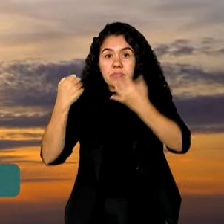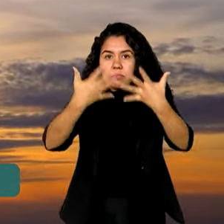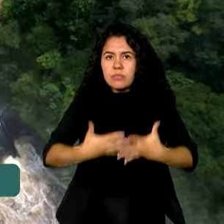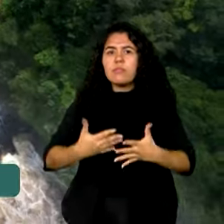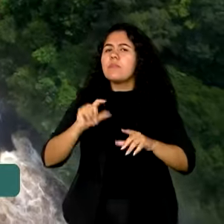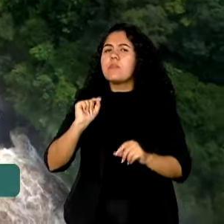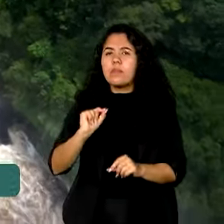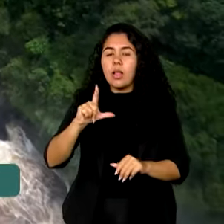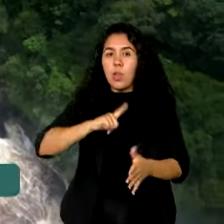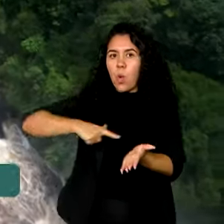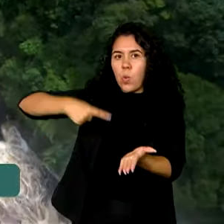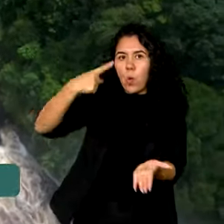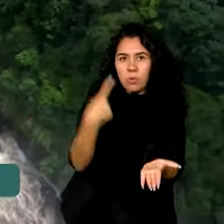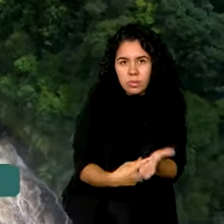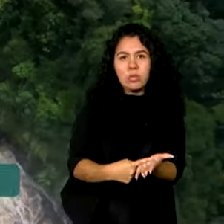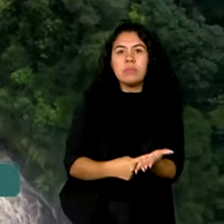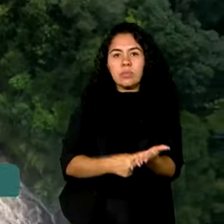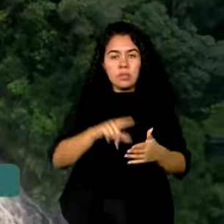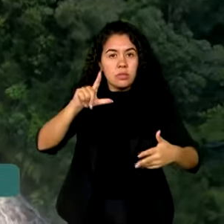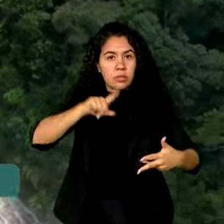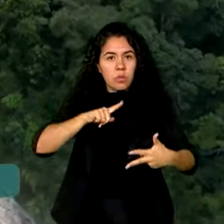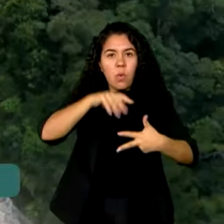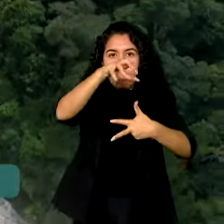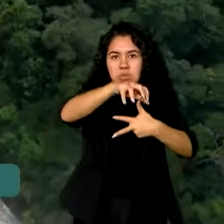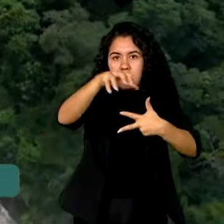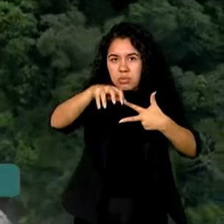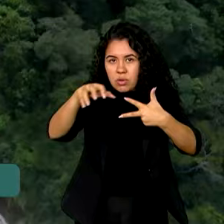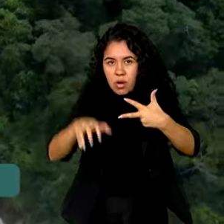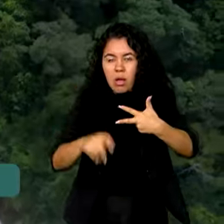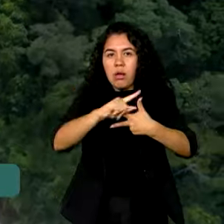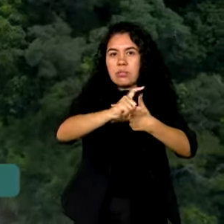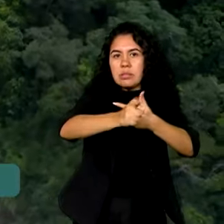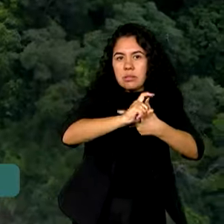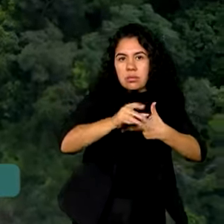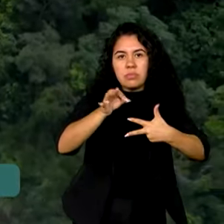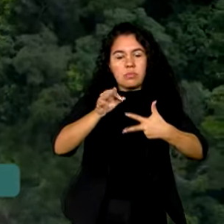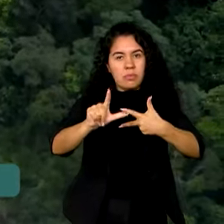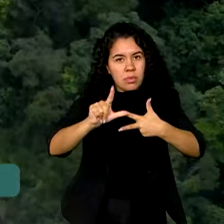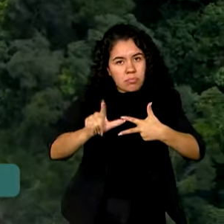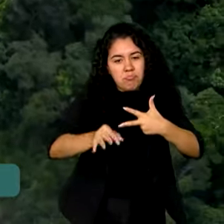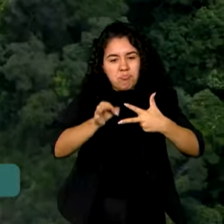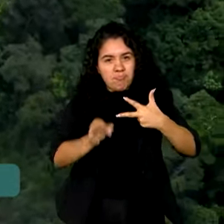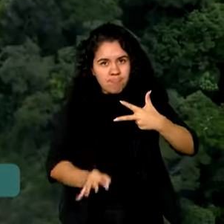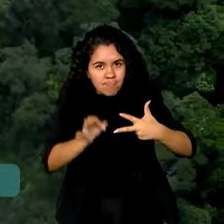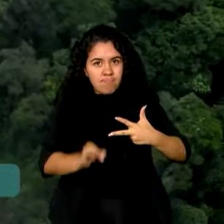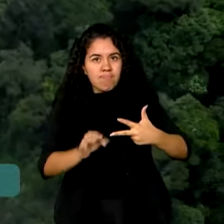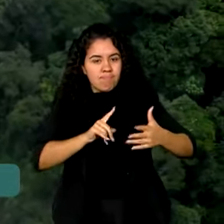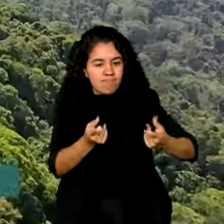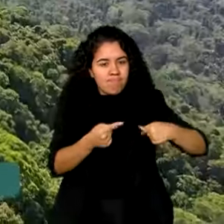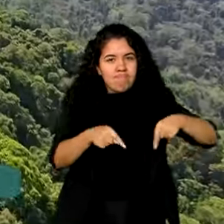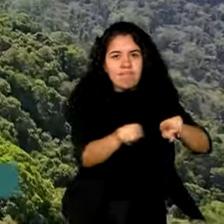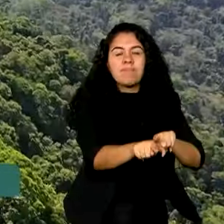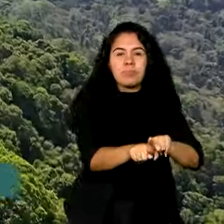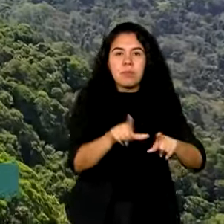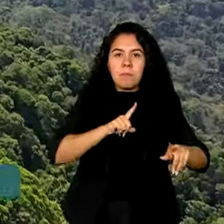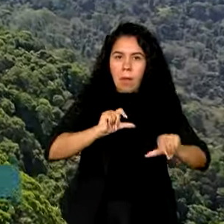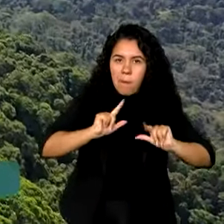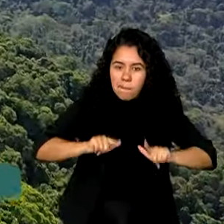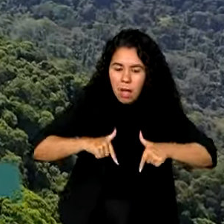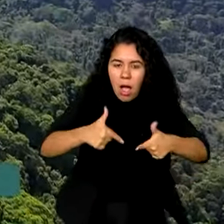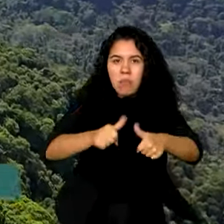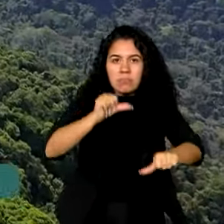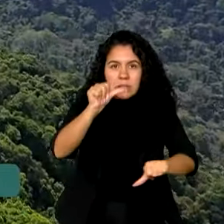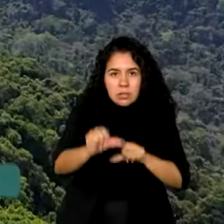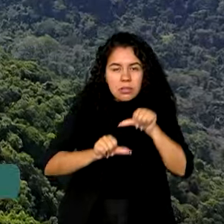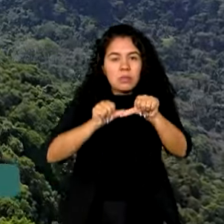compromisso entre os poderes executivo, legislativo e judiciário de atuar pela promoção da transformação ecológica